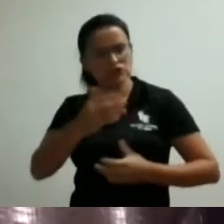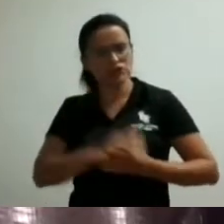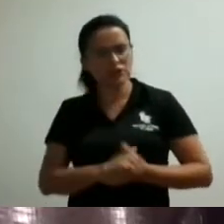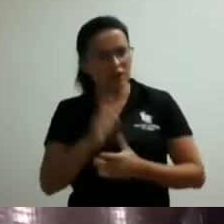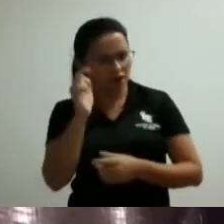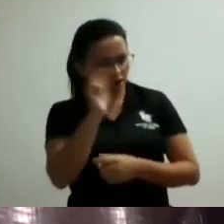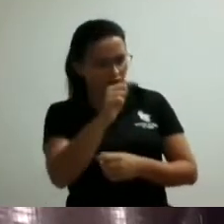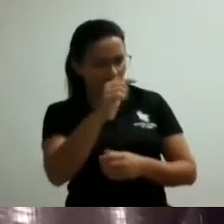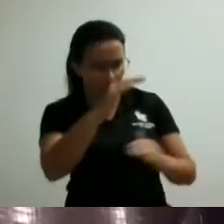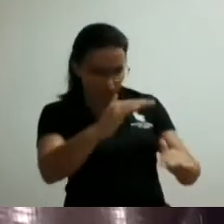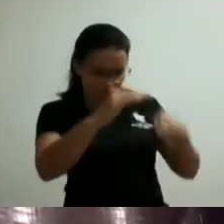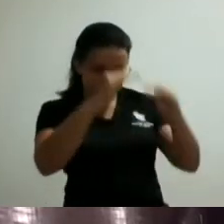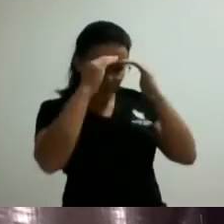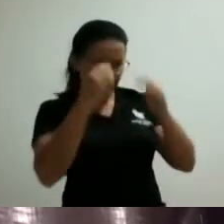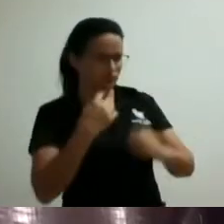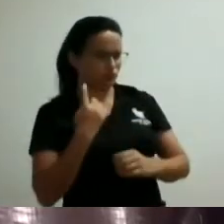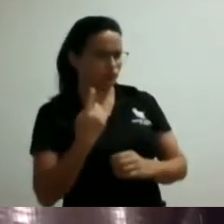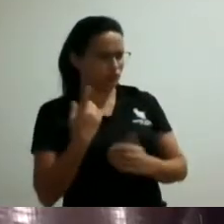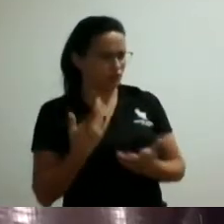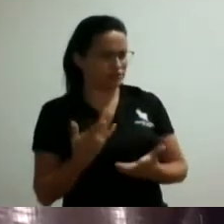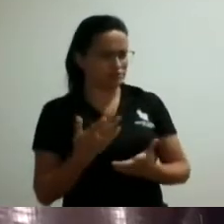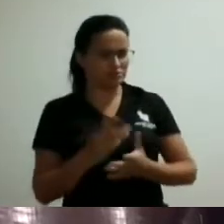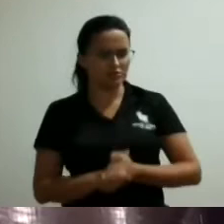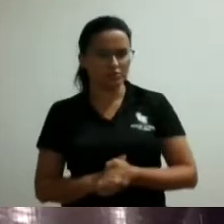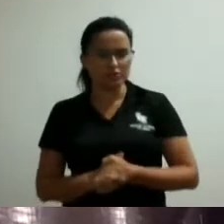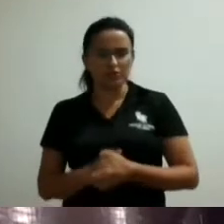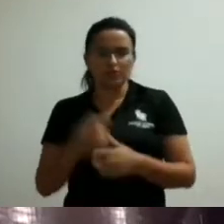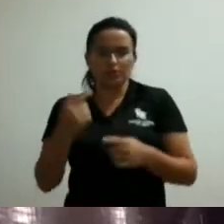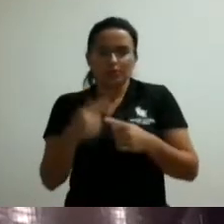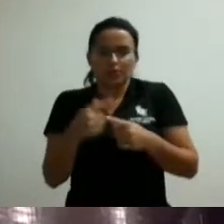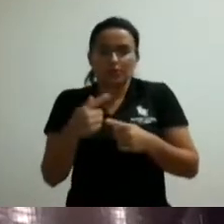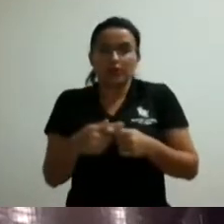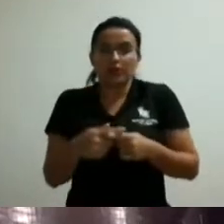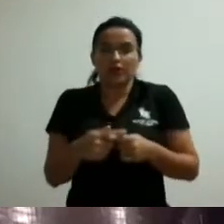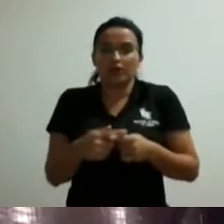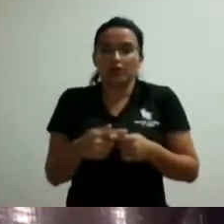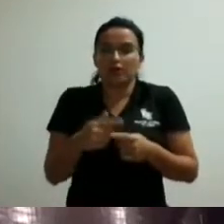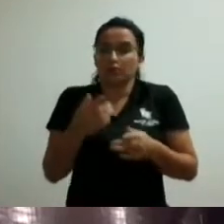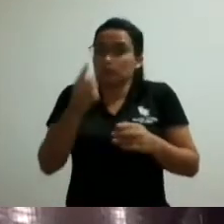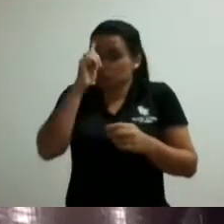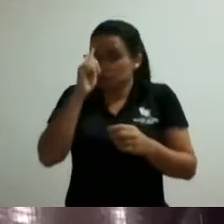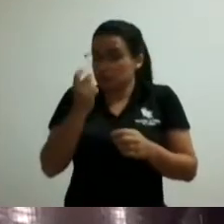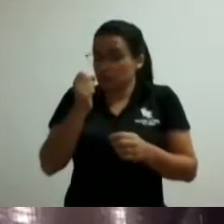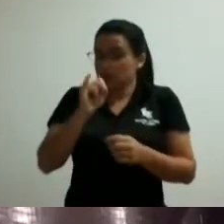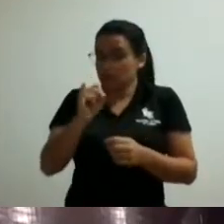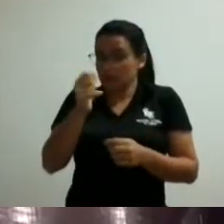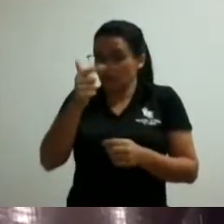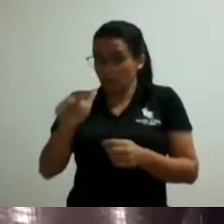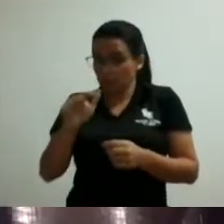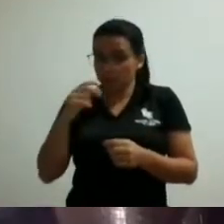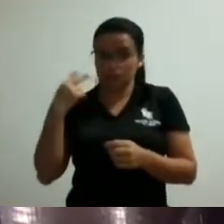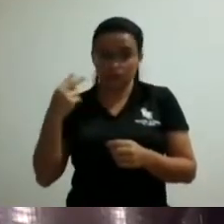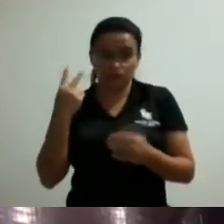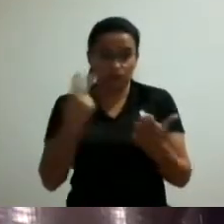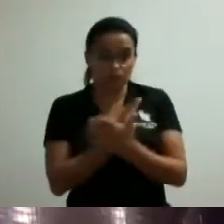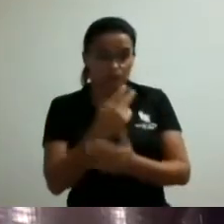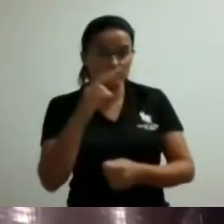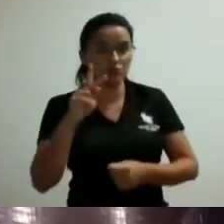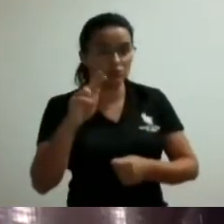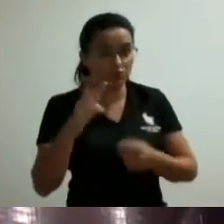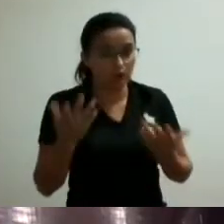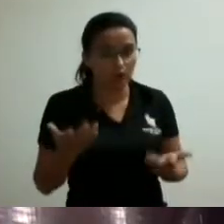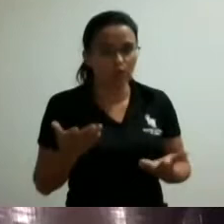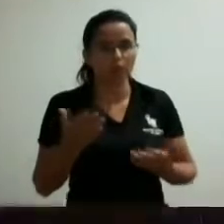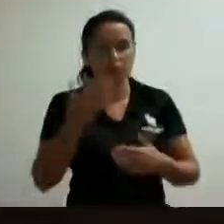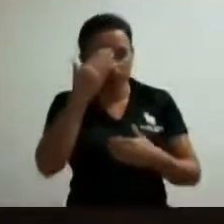respeito com os parlamentares dessa casa se não com os parlamentares se às vezes sou só eu que passei por isso pelo menos com esse vereador aqui eleito democraticamente